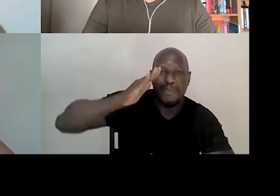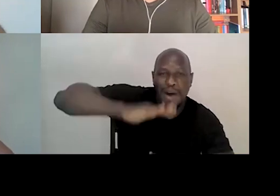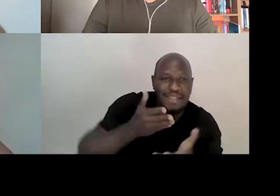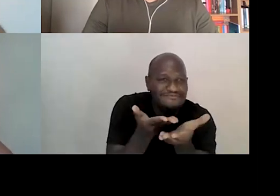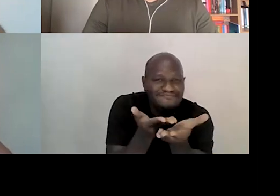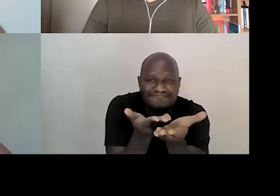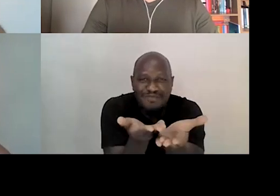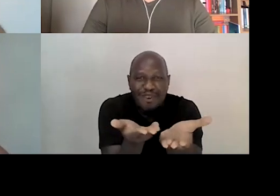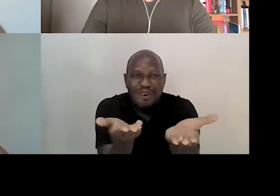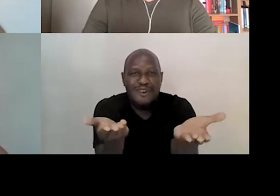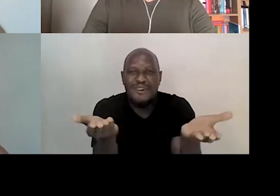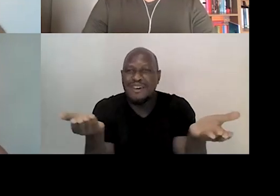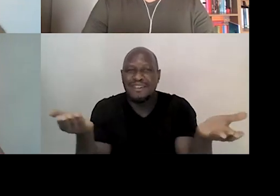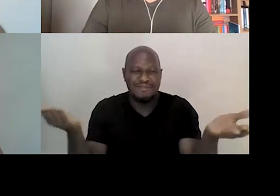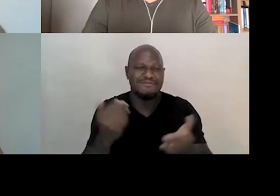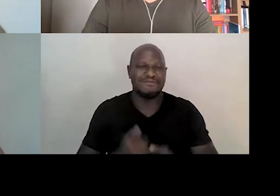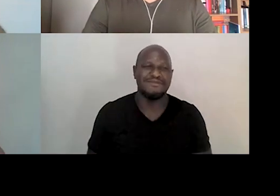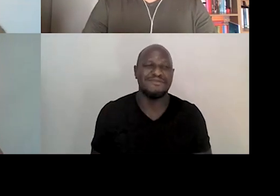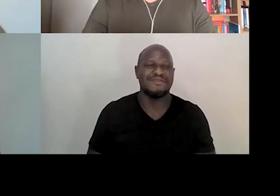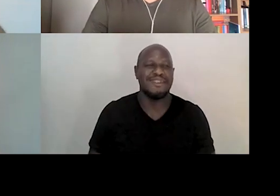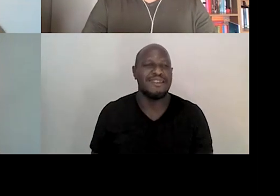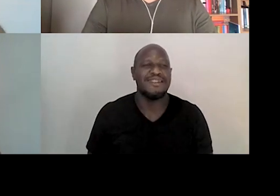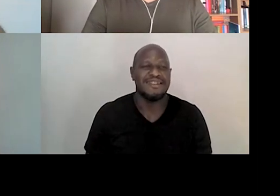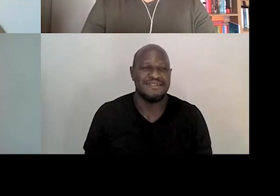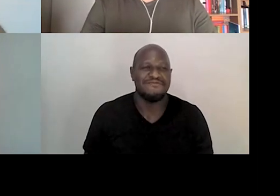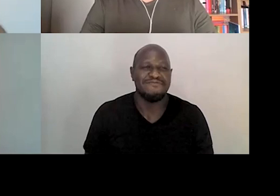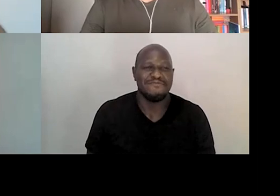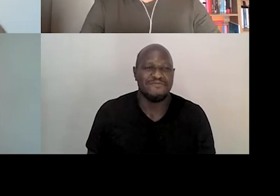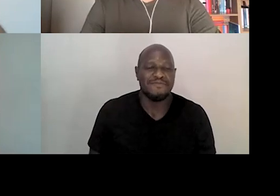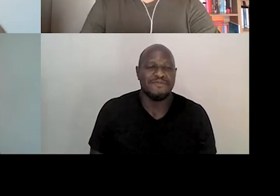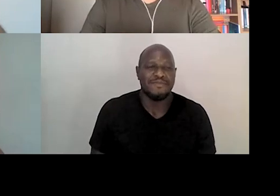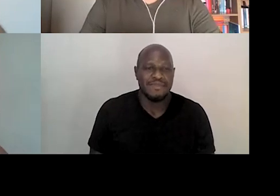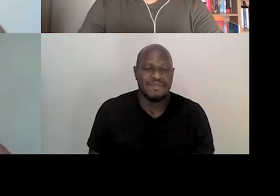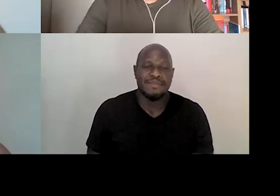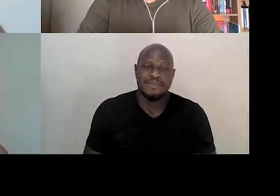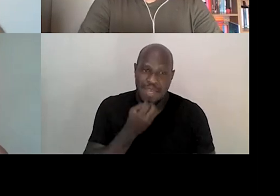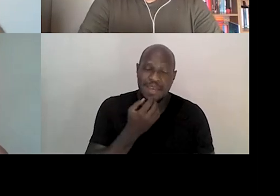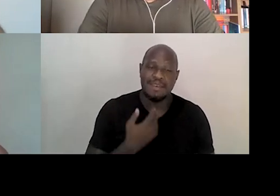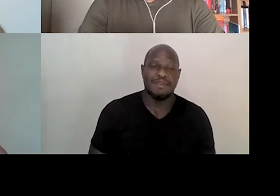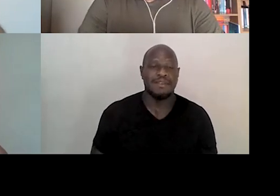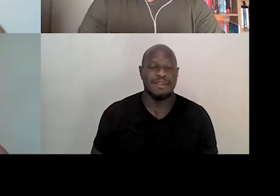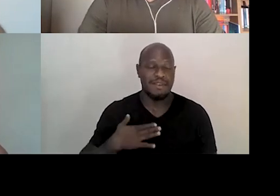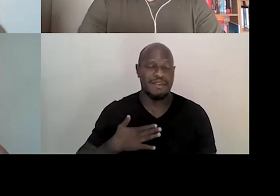todas, a todos e a todes. Bem, vou fazer aqui a minha